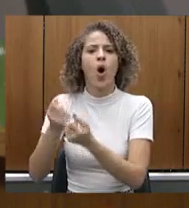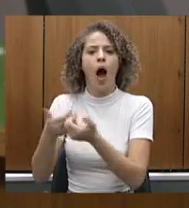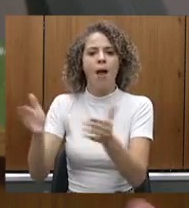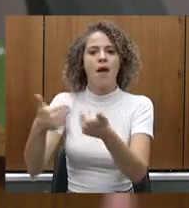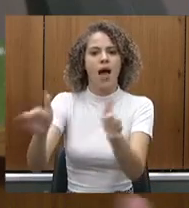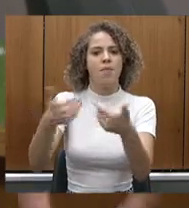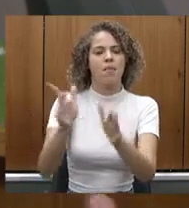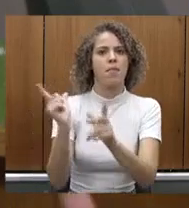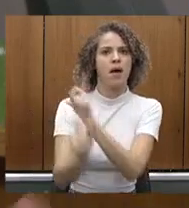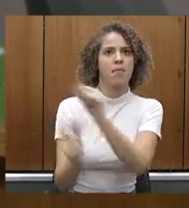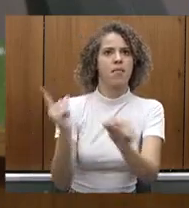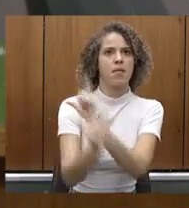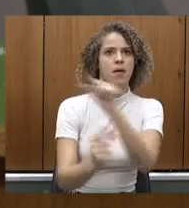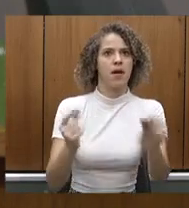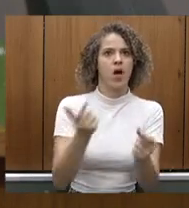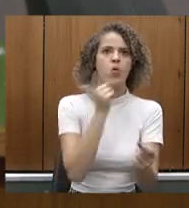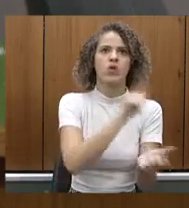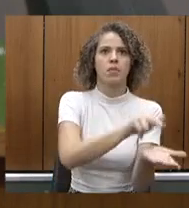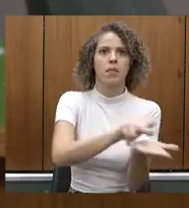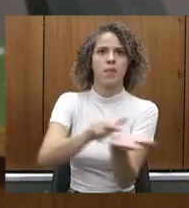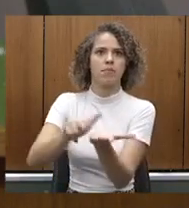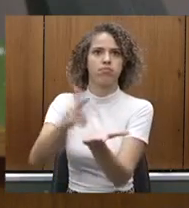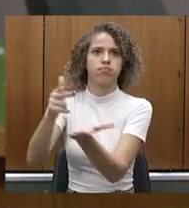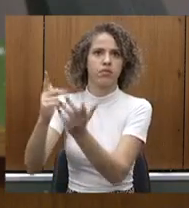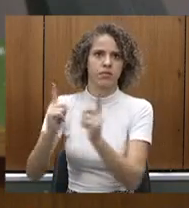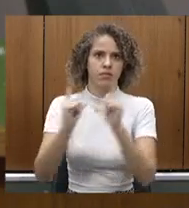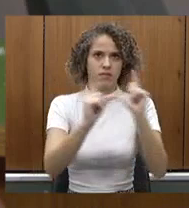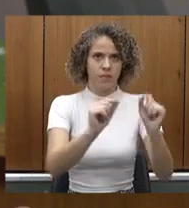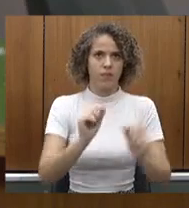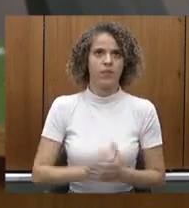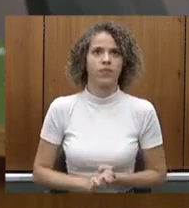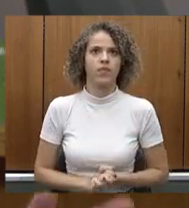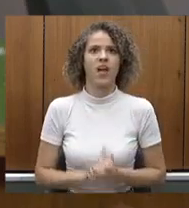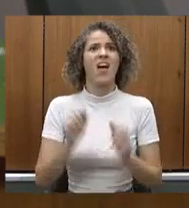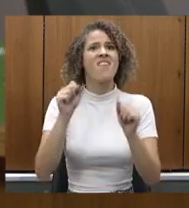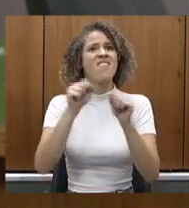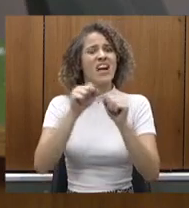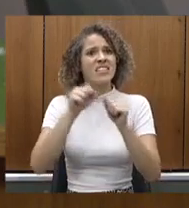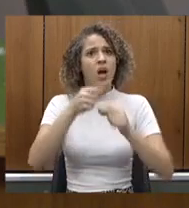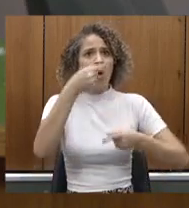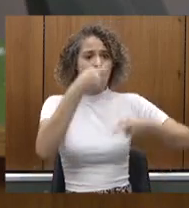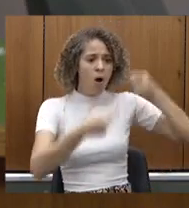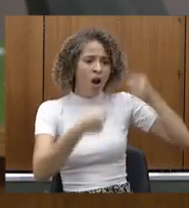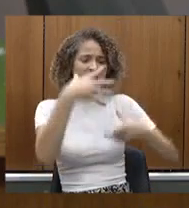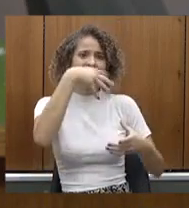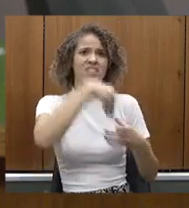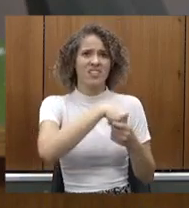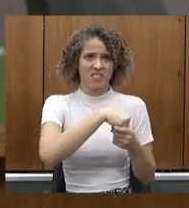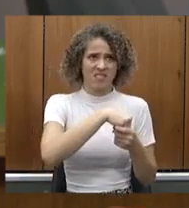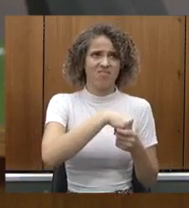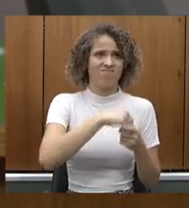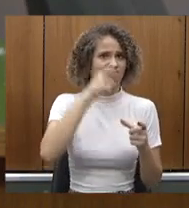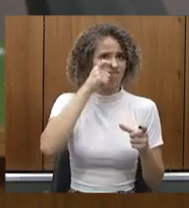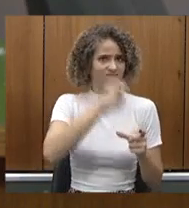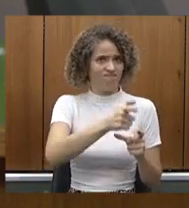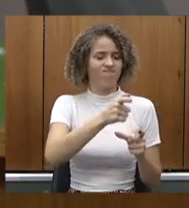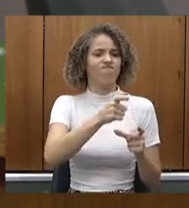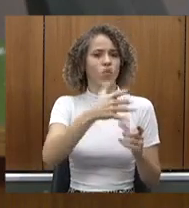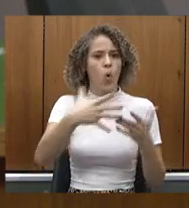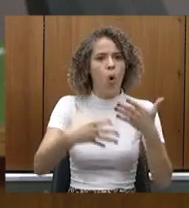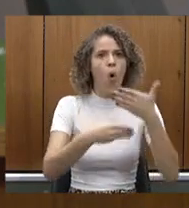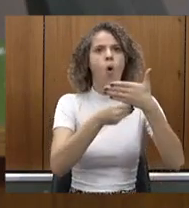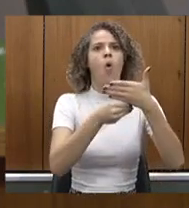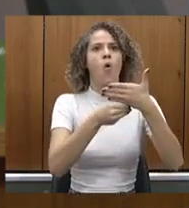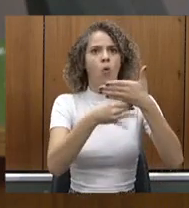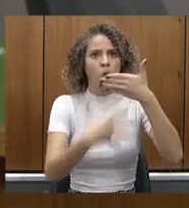falei, mas a gente também vai esperar provavelmente para a gente fazer uma política interessante, complementar